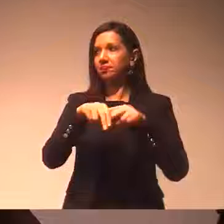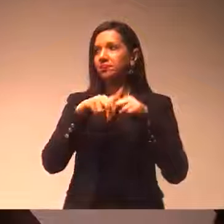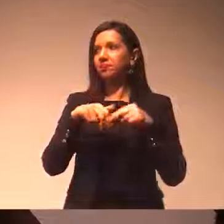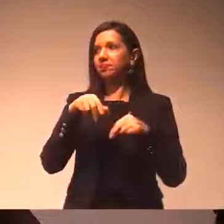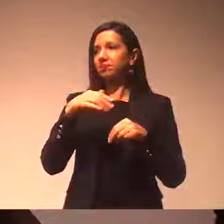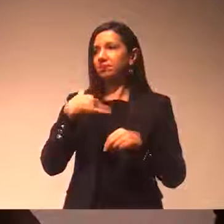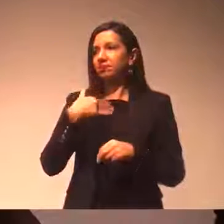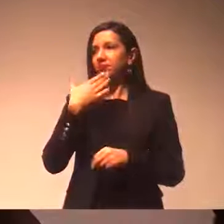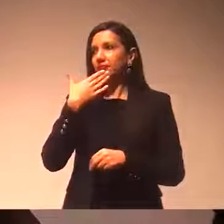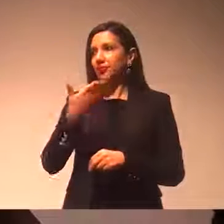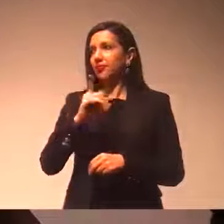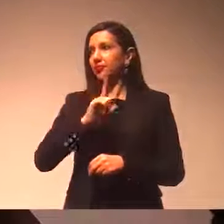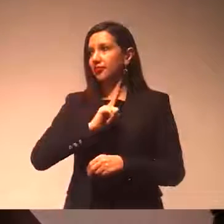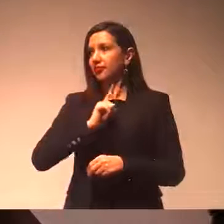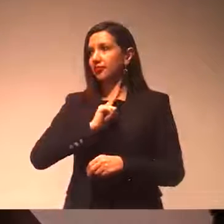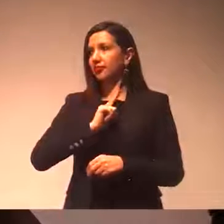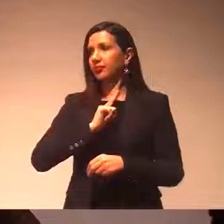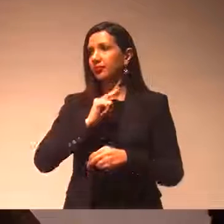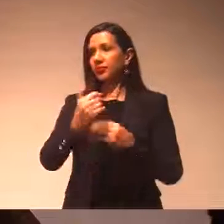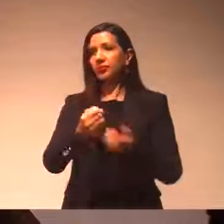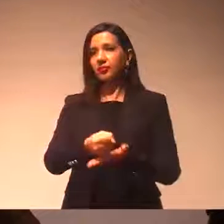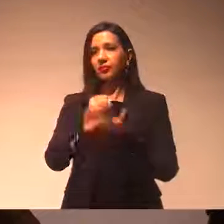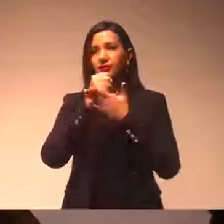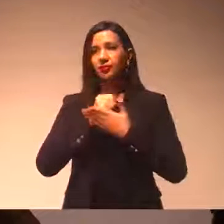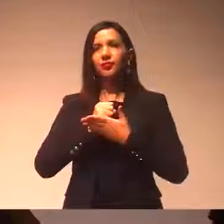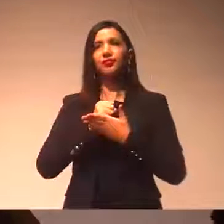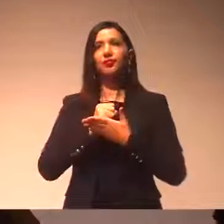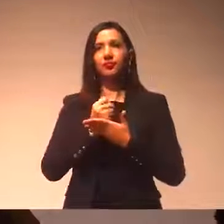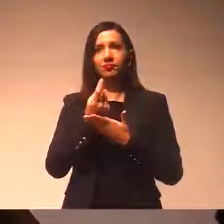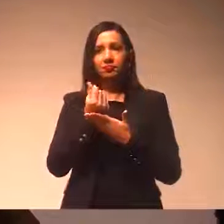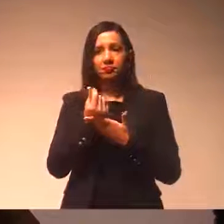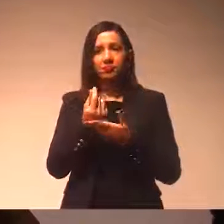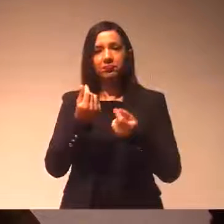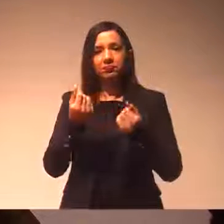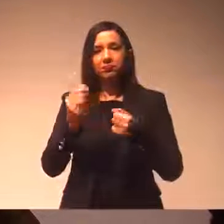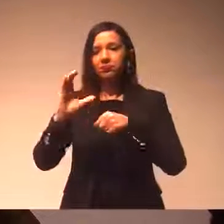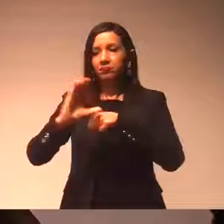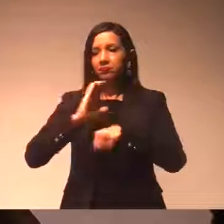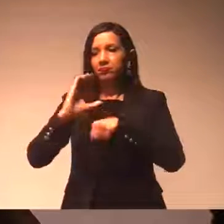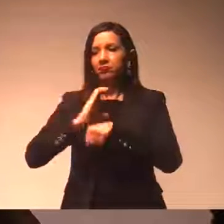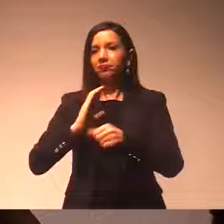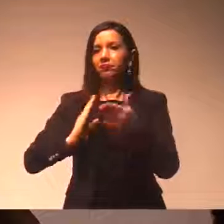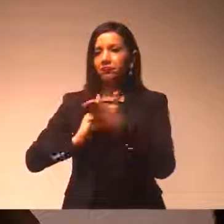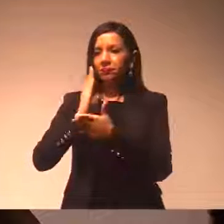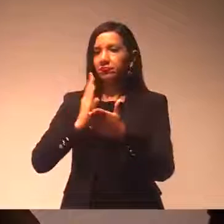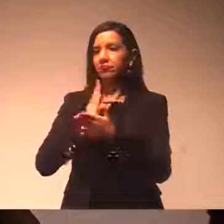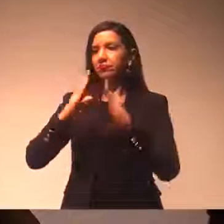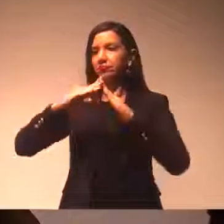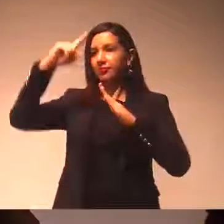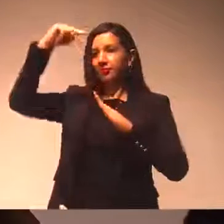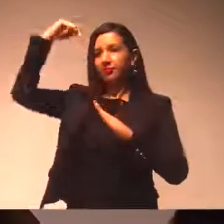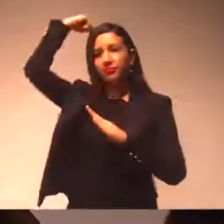já teve ajuda do município, de recursos públicos aprovados por essa casa, enfim.